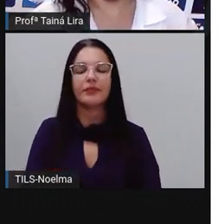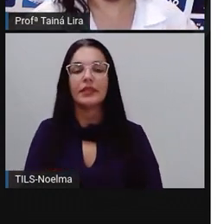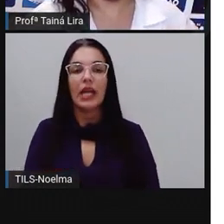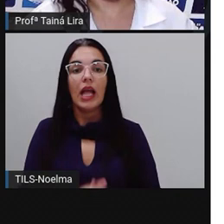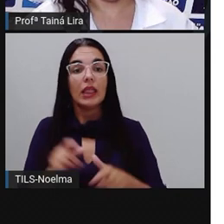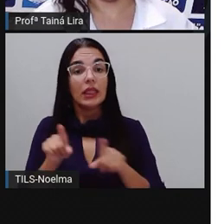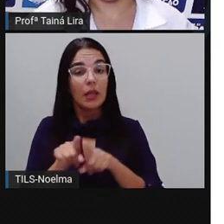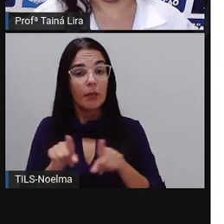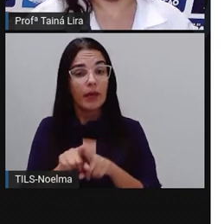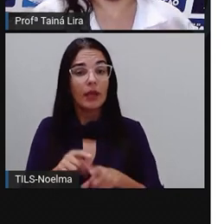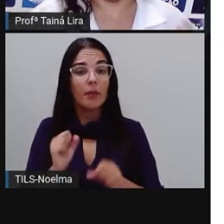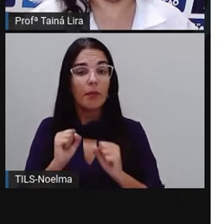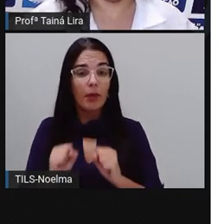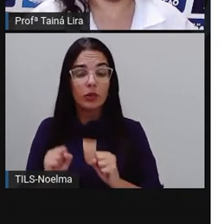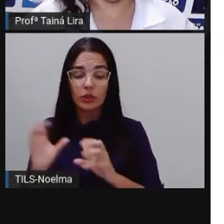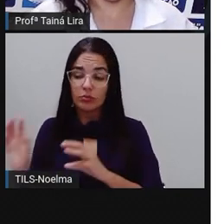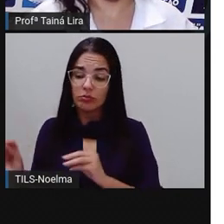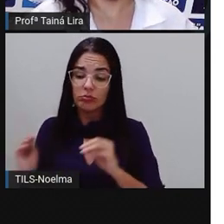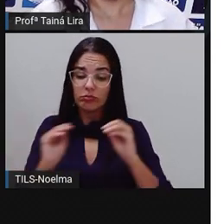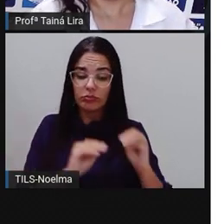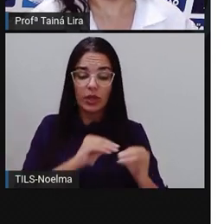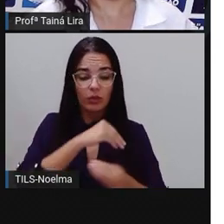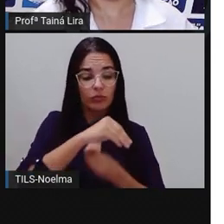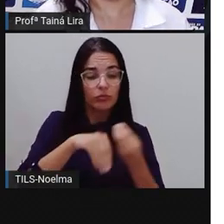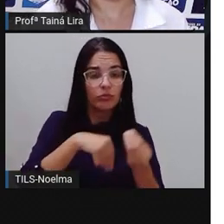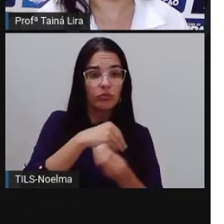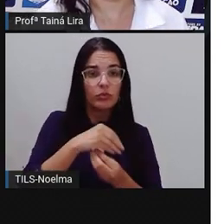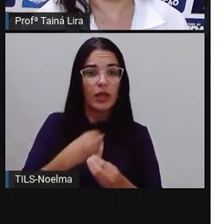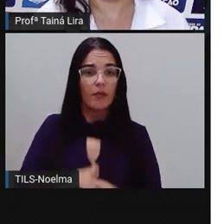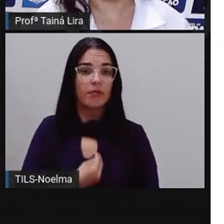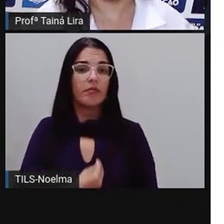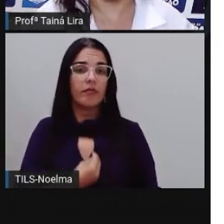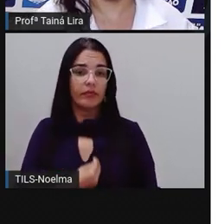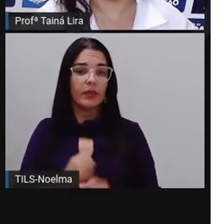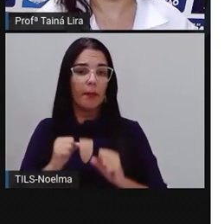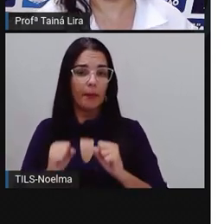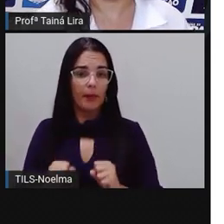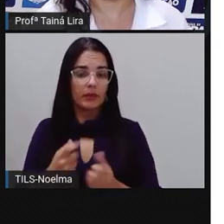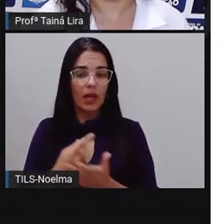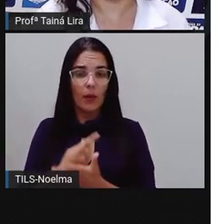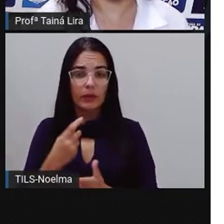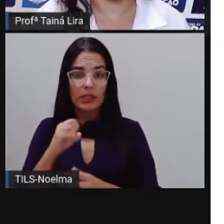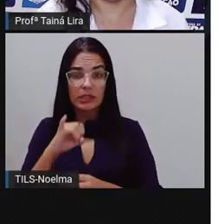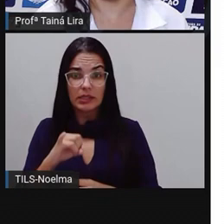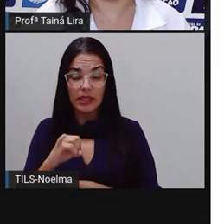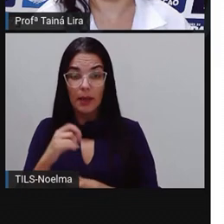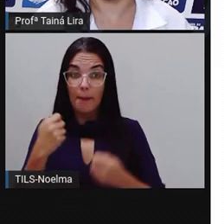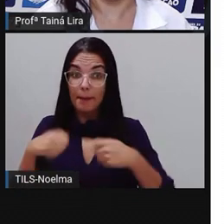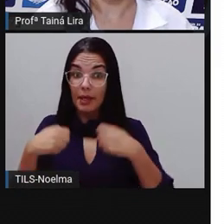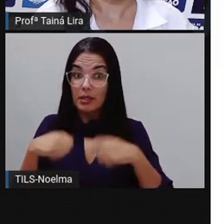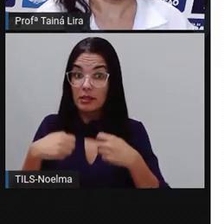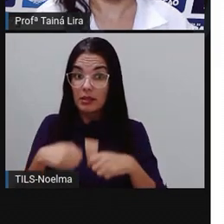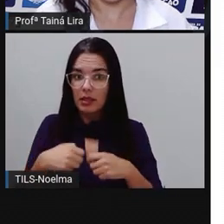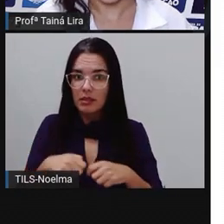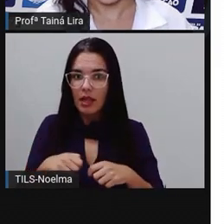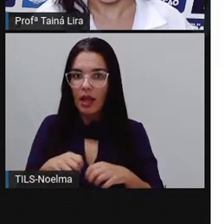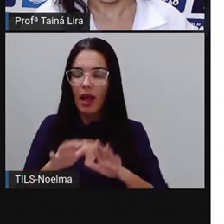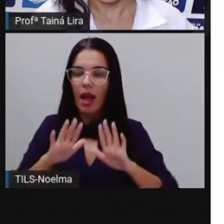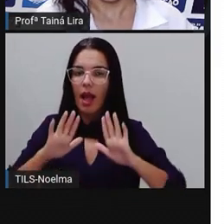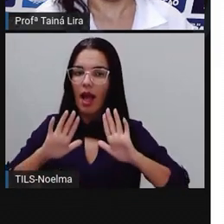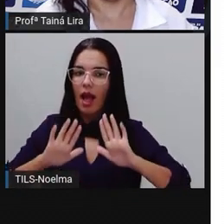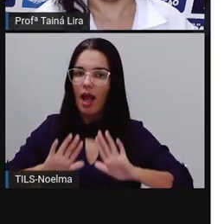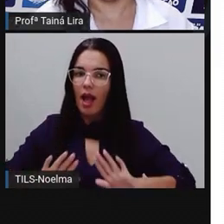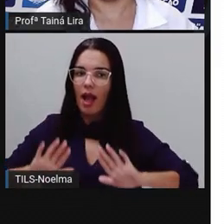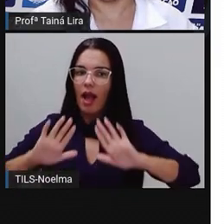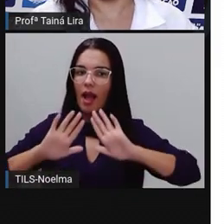né? Várias situações aí da nossa vida, que tem coisas que a gente quer, que a gente precisa começar, não é? Devagar,